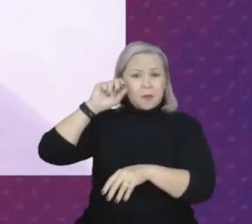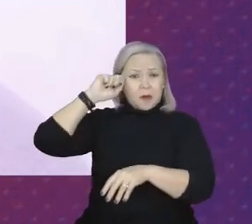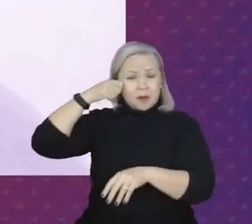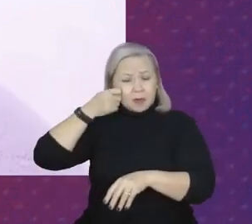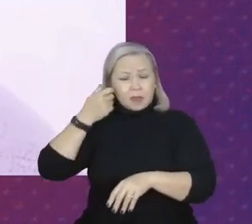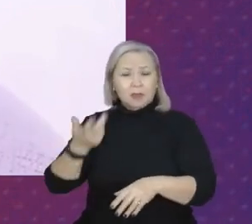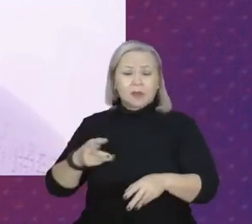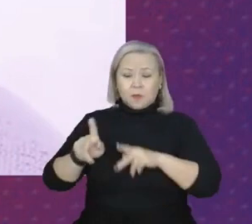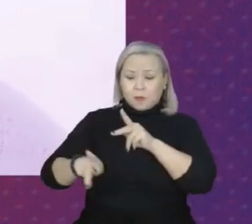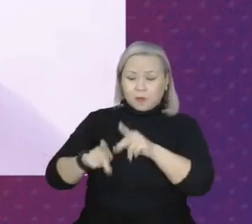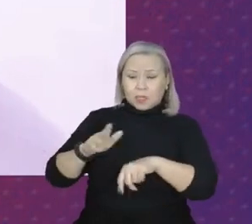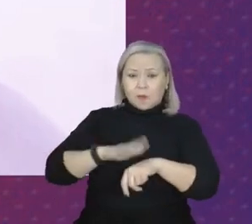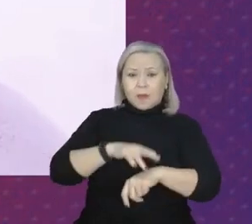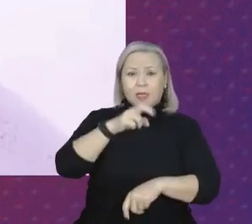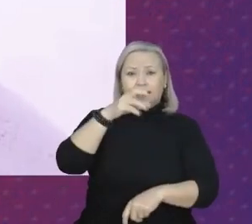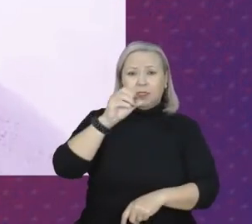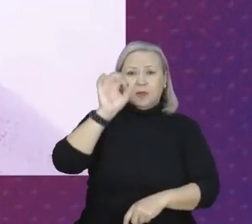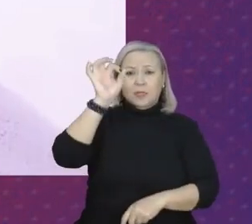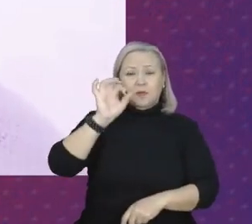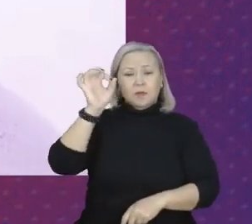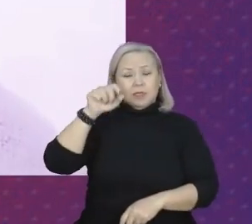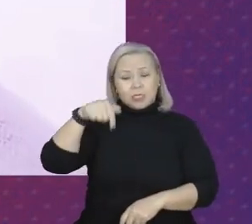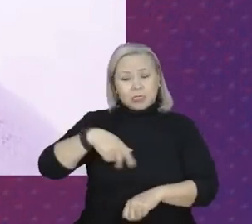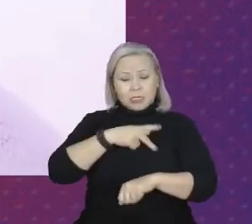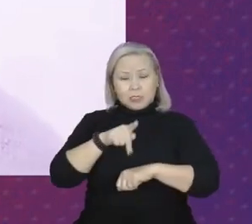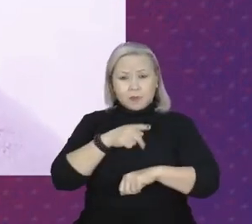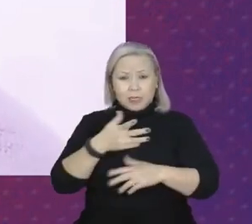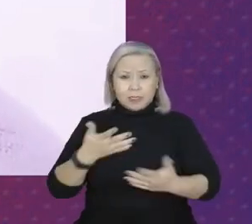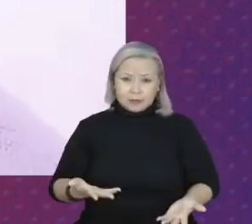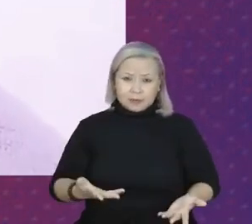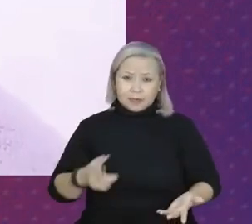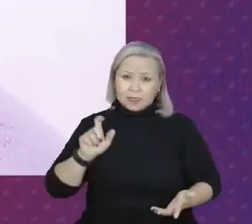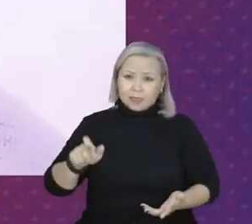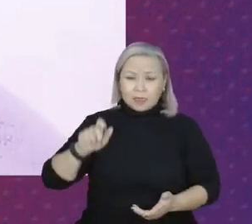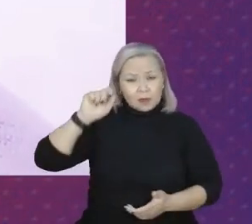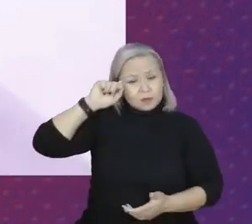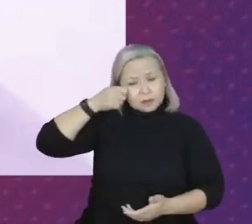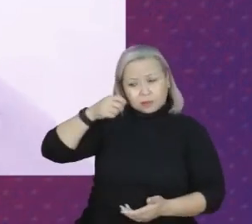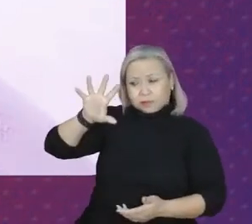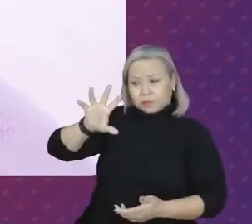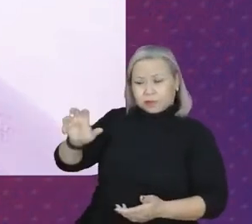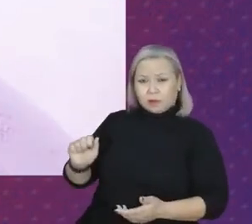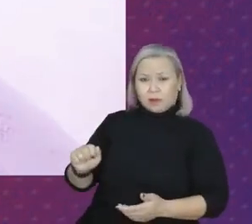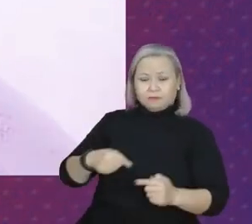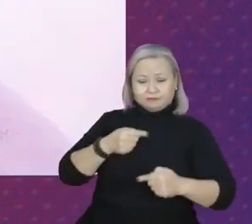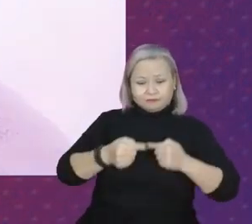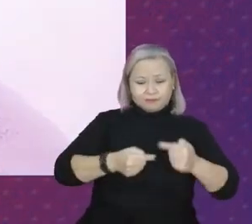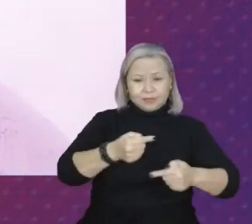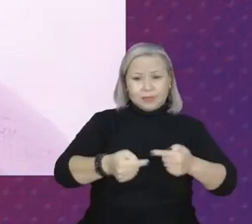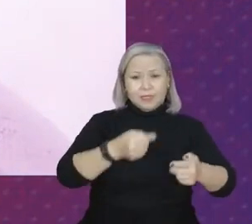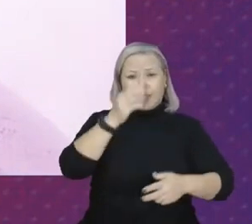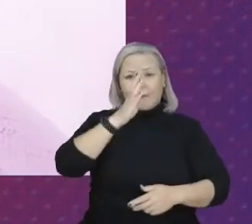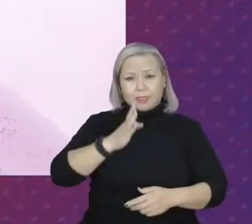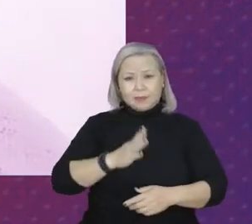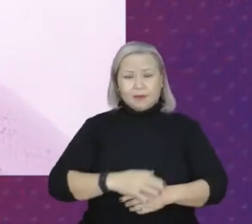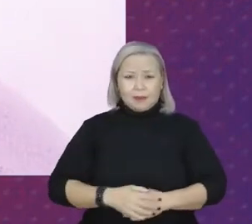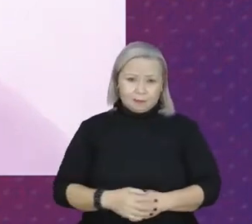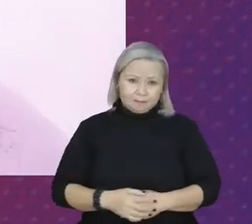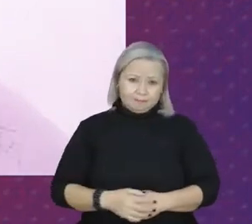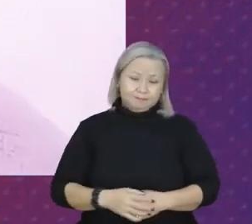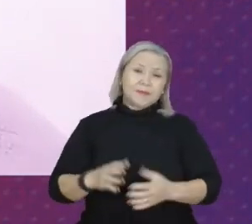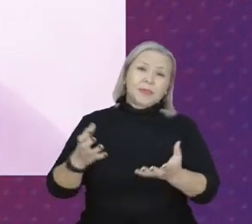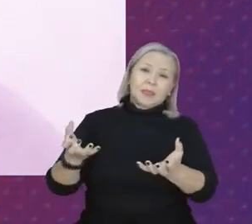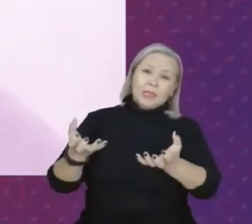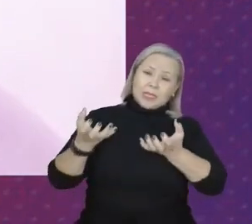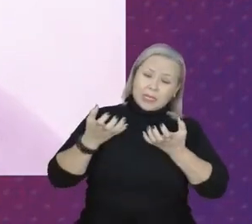50% deste país, que é a população afrodescendente brasileira. queremos